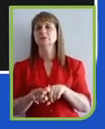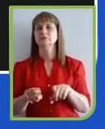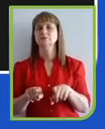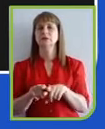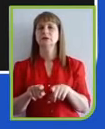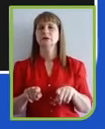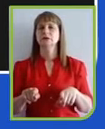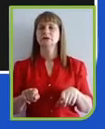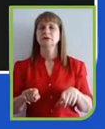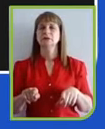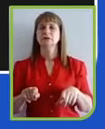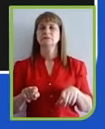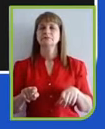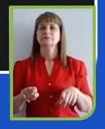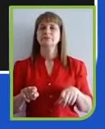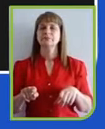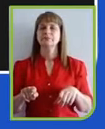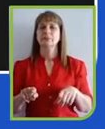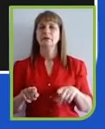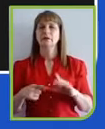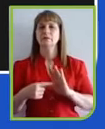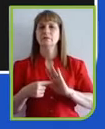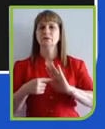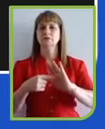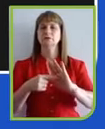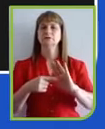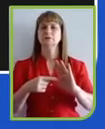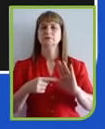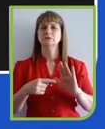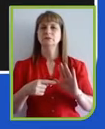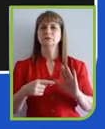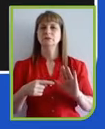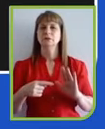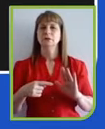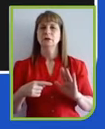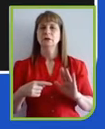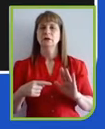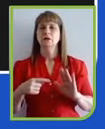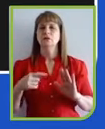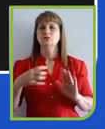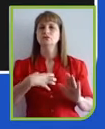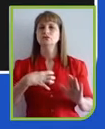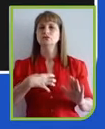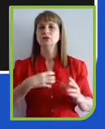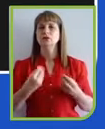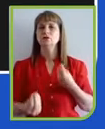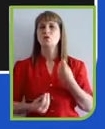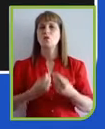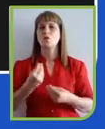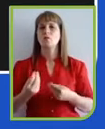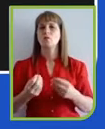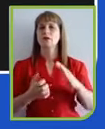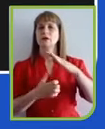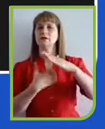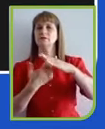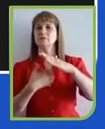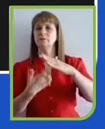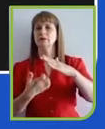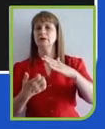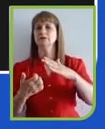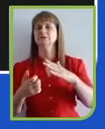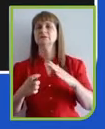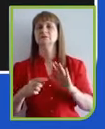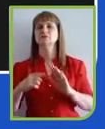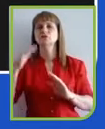definidor da forma como as empresas vão se relacionar com a sociedade. A